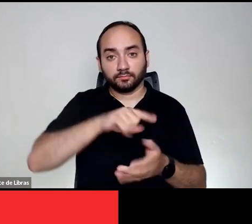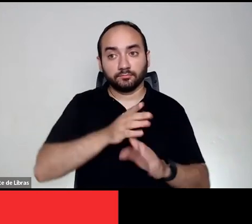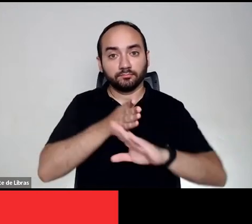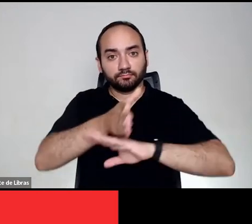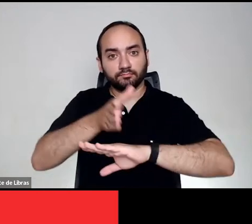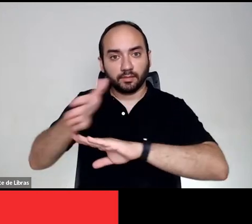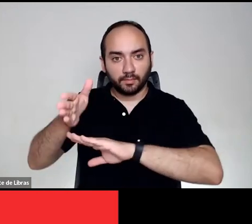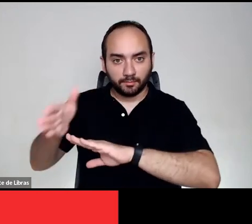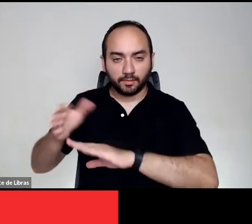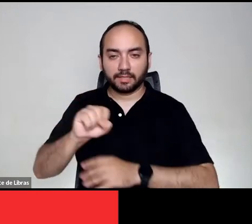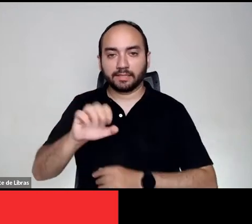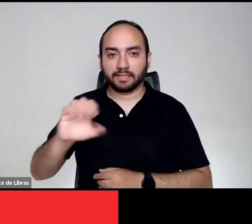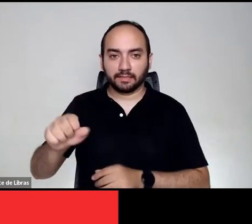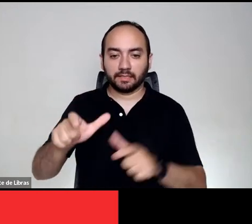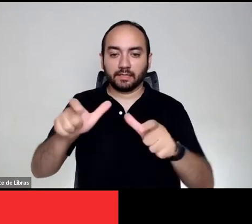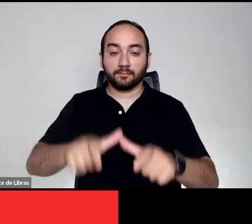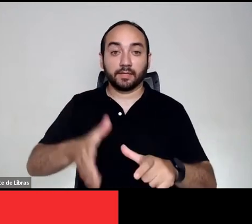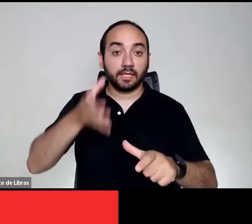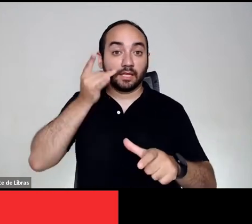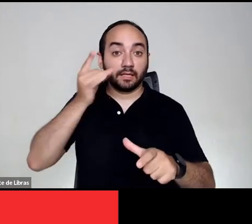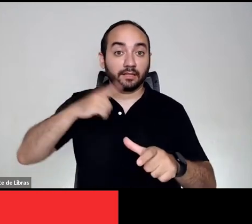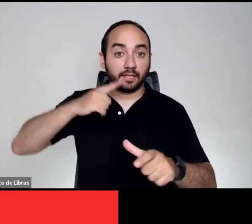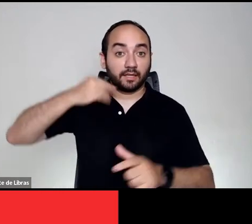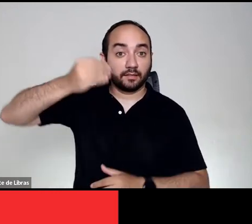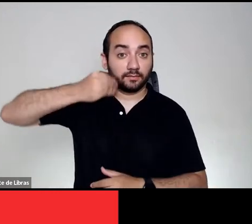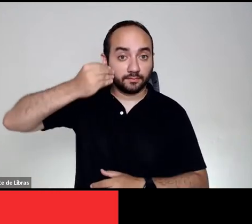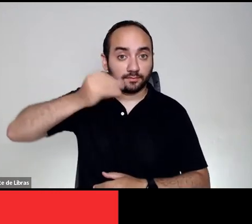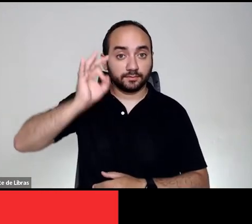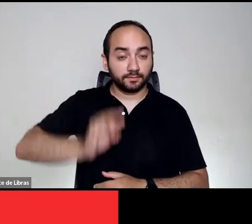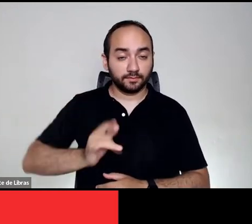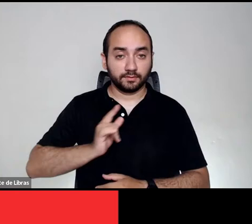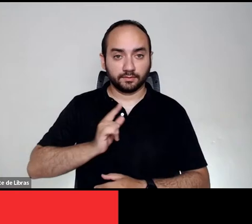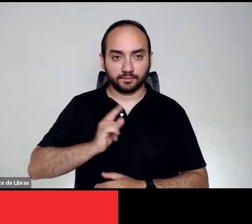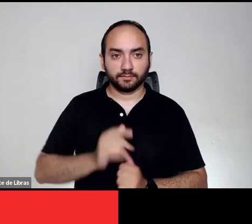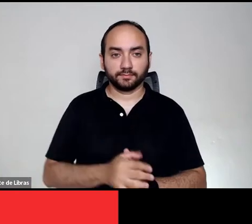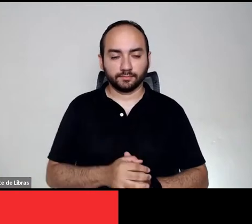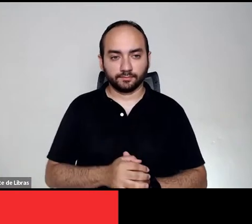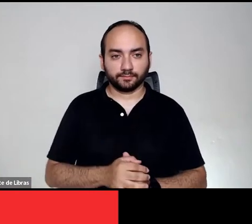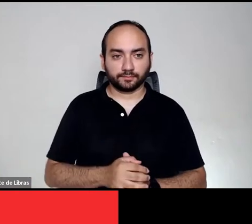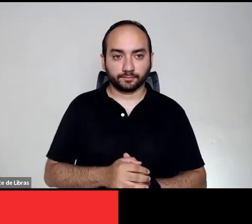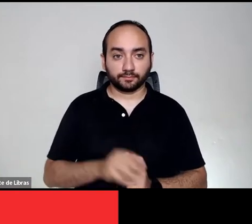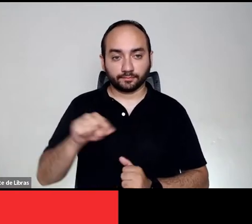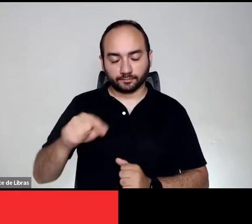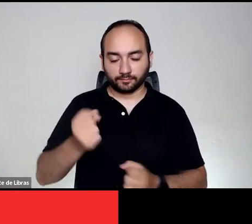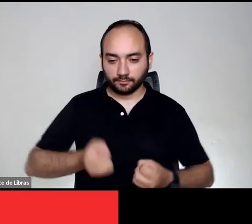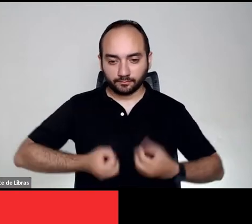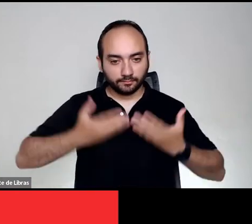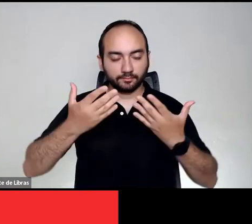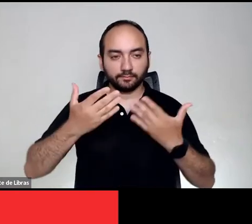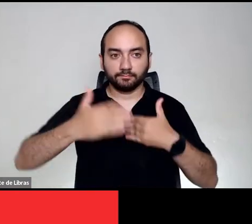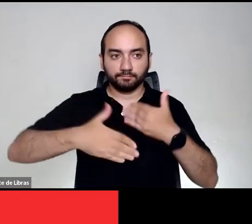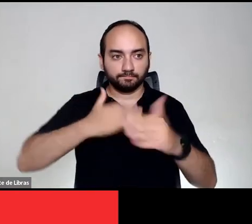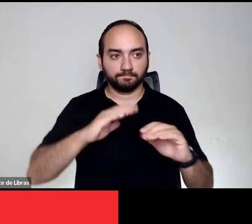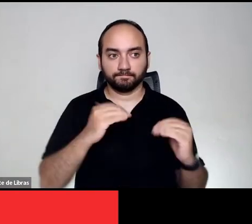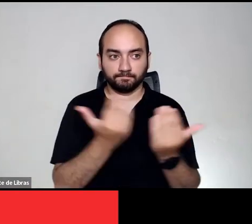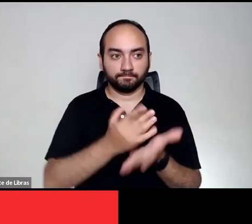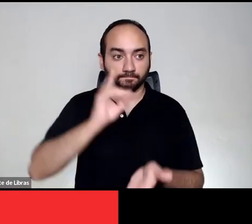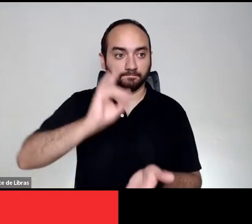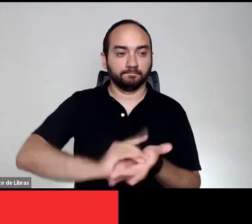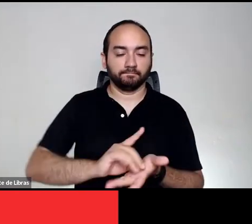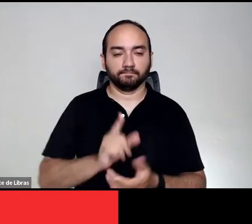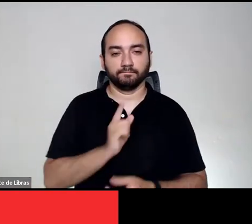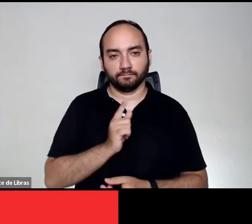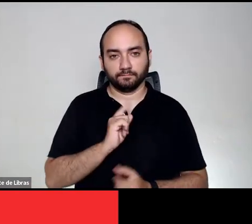do SESC, no espaço físico, na vivência, no Erlebnis, nas surpresas que a comunidade real propõe.